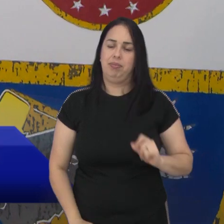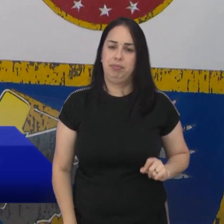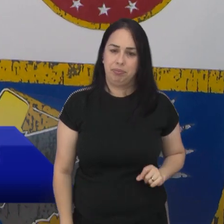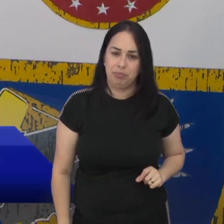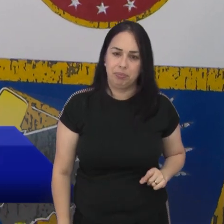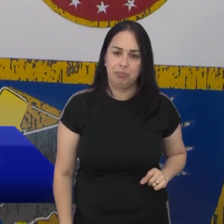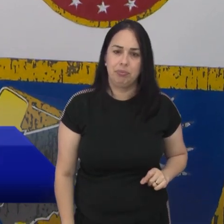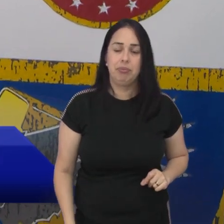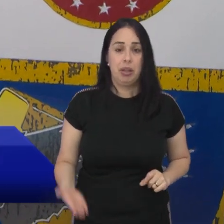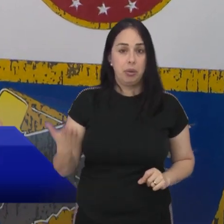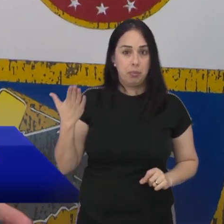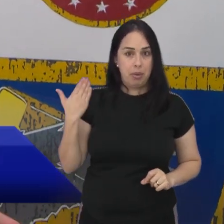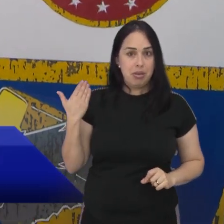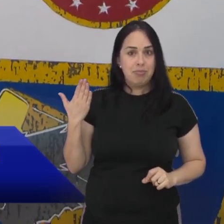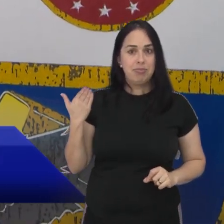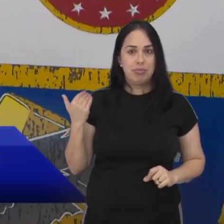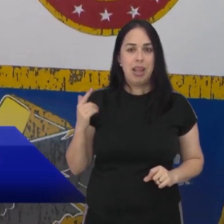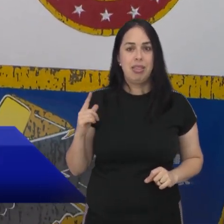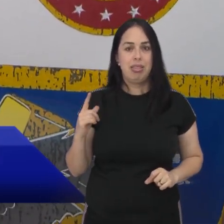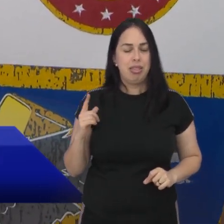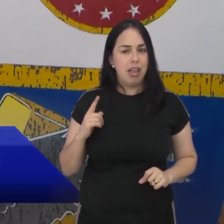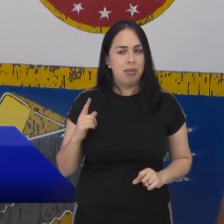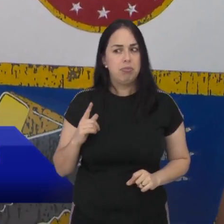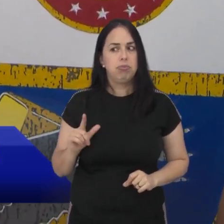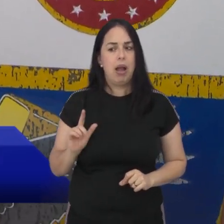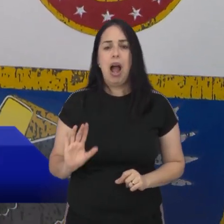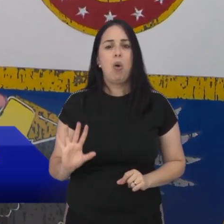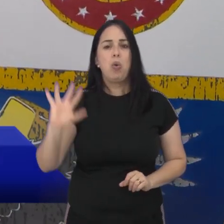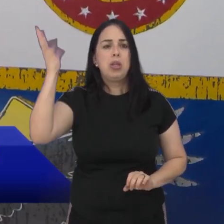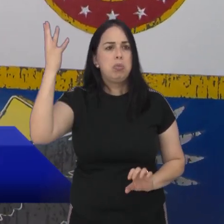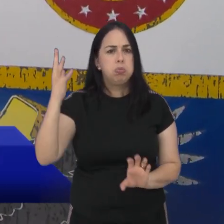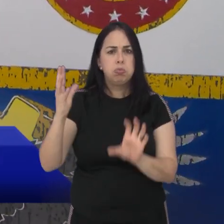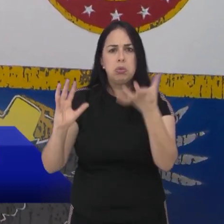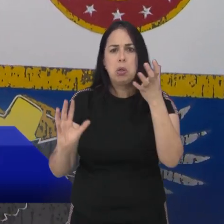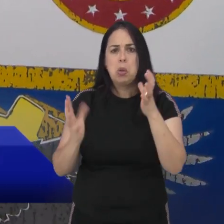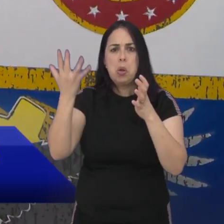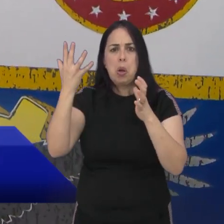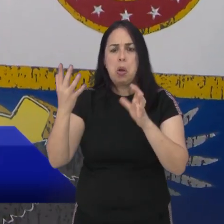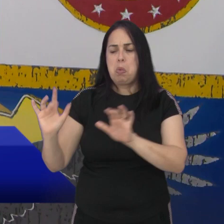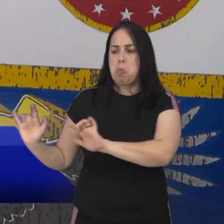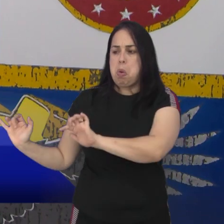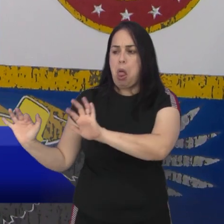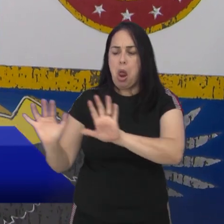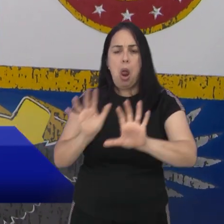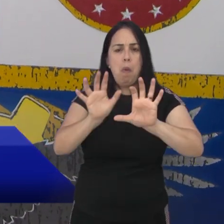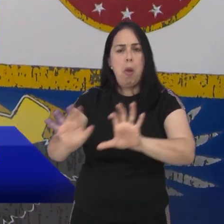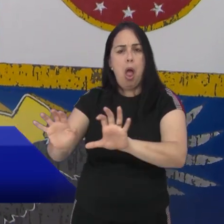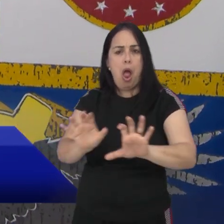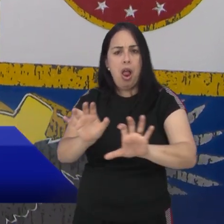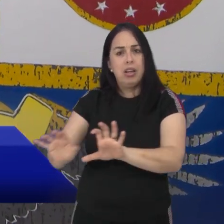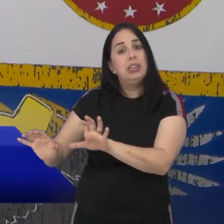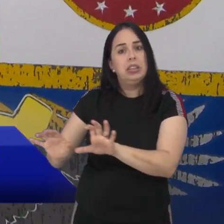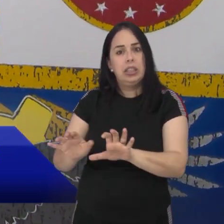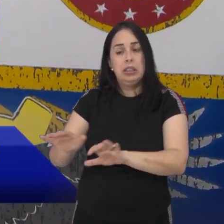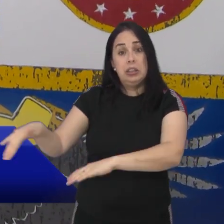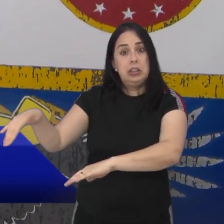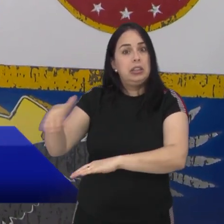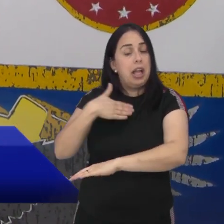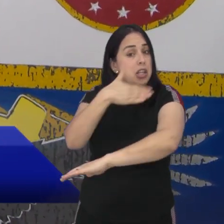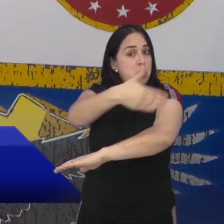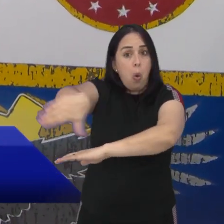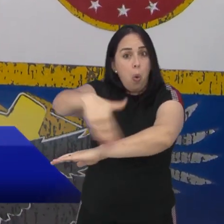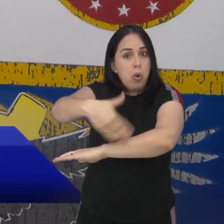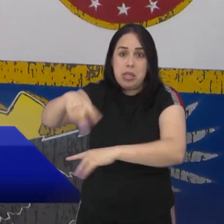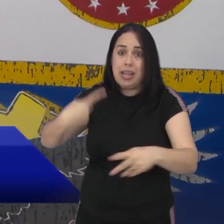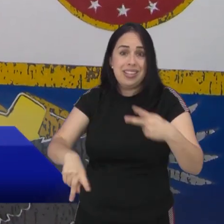mesmo, Guerra. Há um tempo atrás a gente tinha uma incidência muito significativa no número de ocorrências com relação aos fluxos na